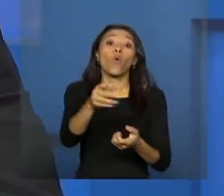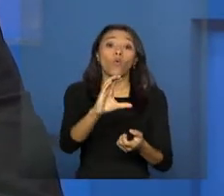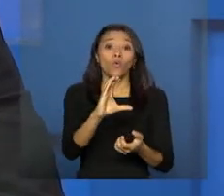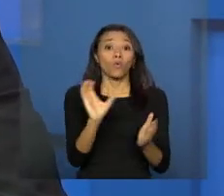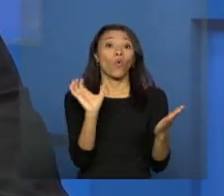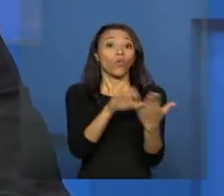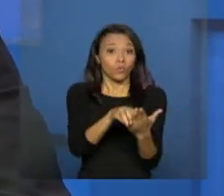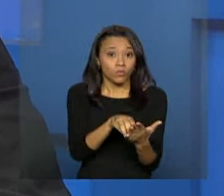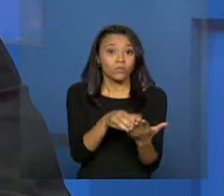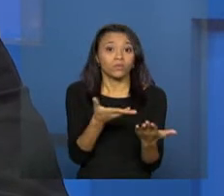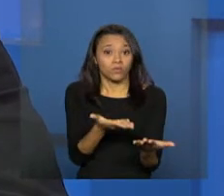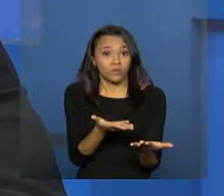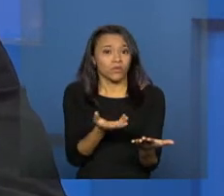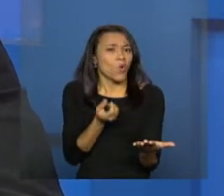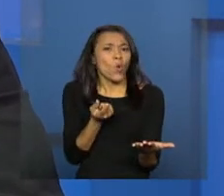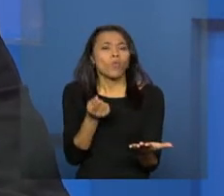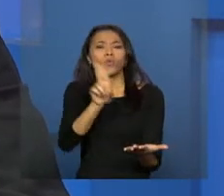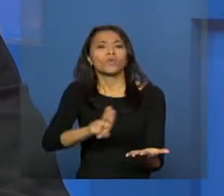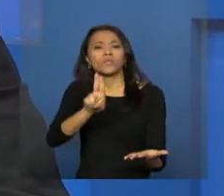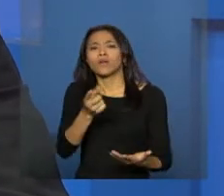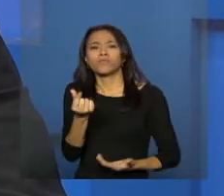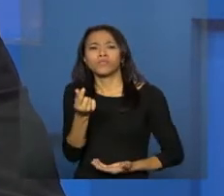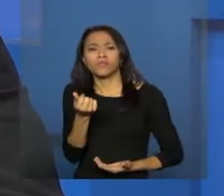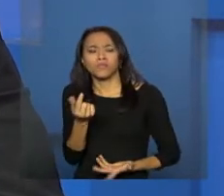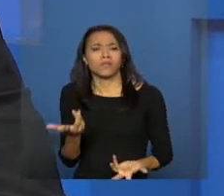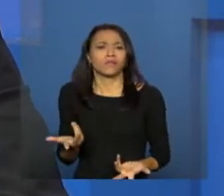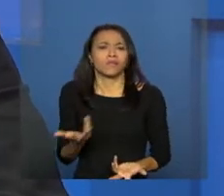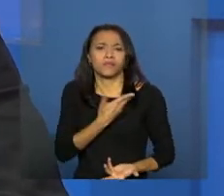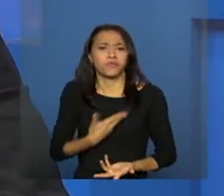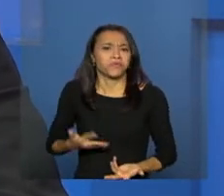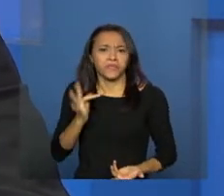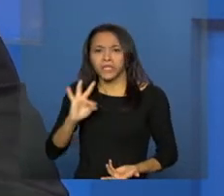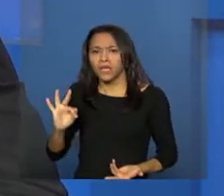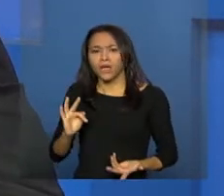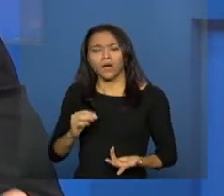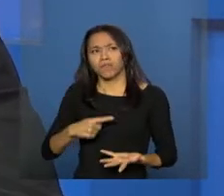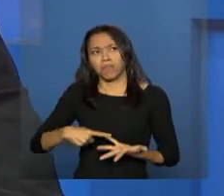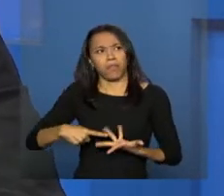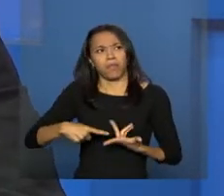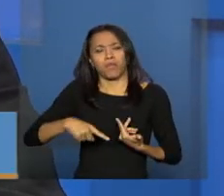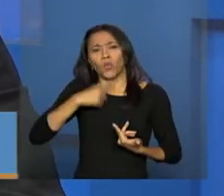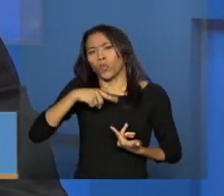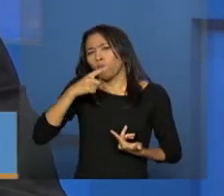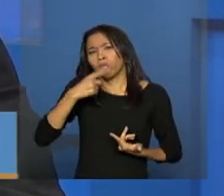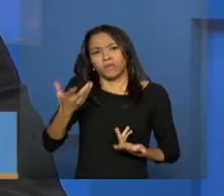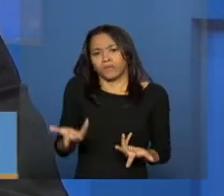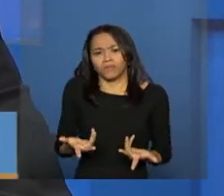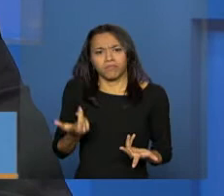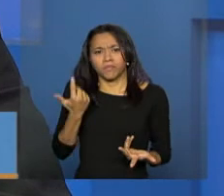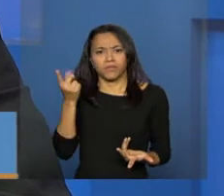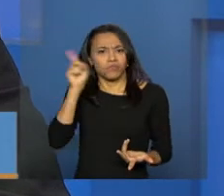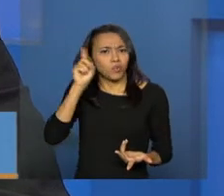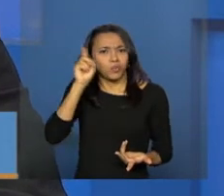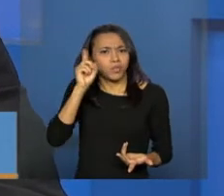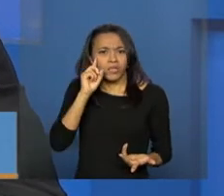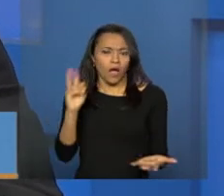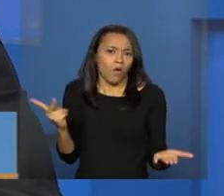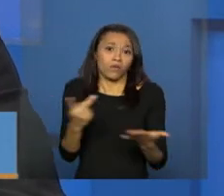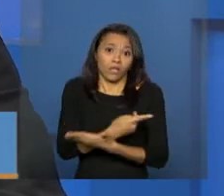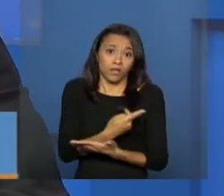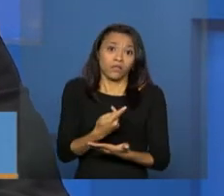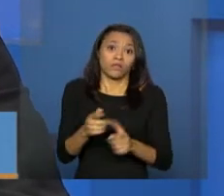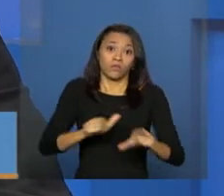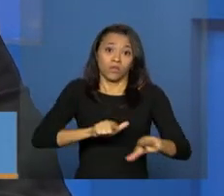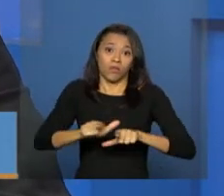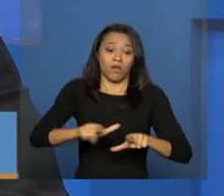ou com como pode ser gasto o recurso, ou as dúvidas mais comuns no dia a dia da assistência social com relação